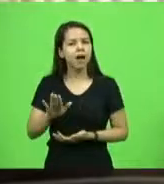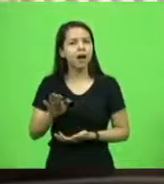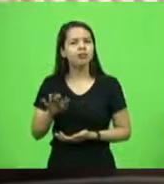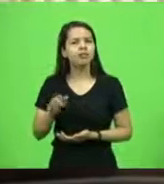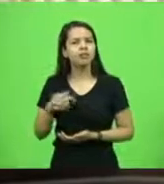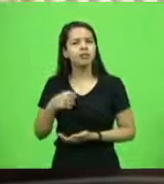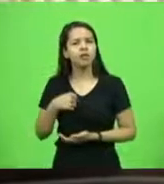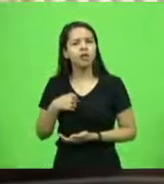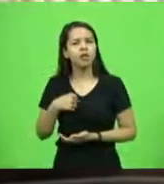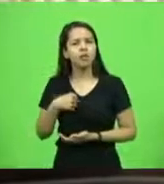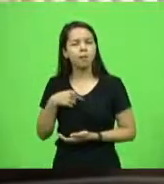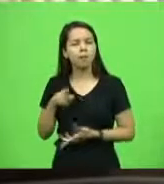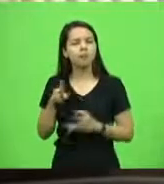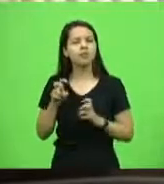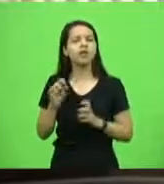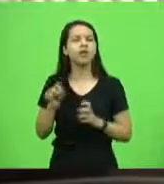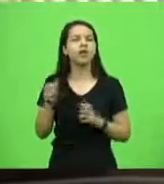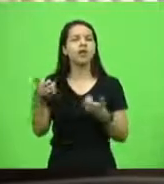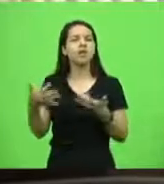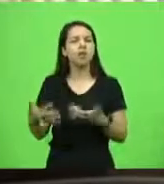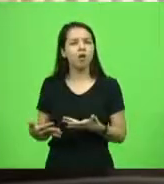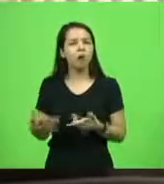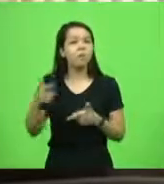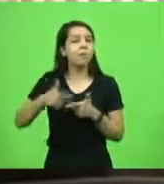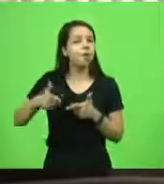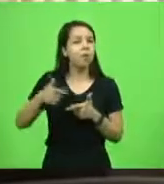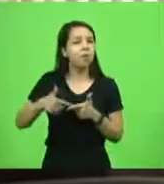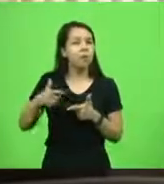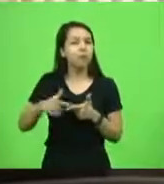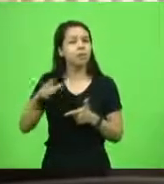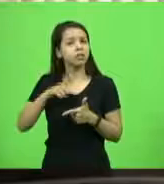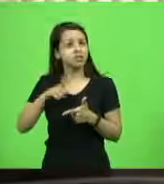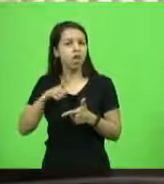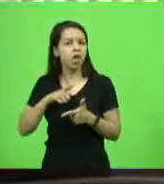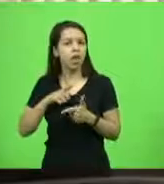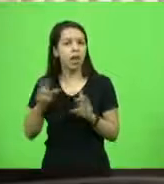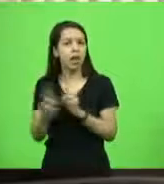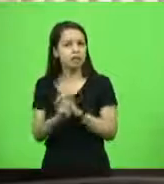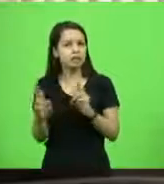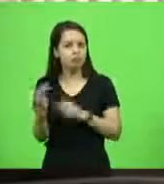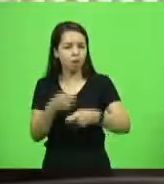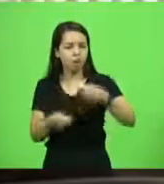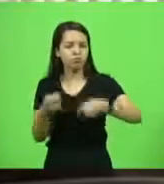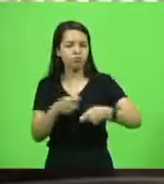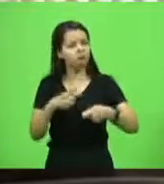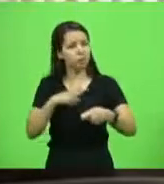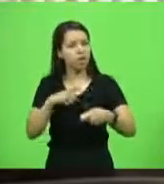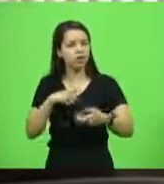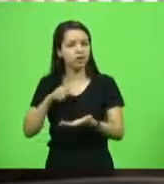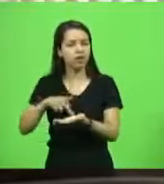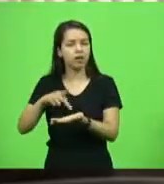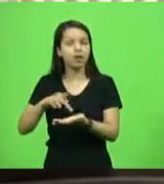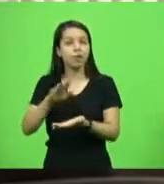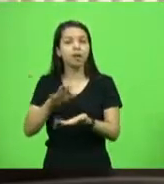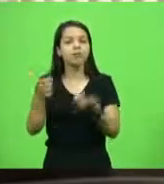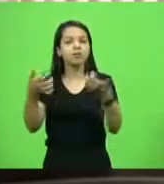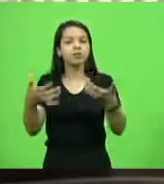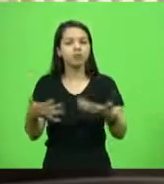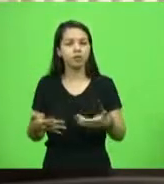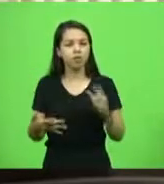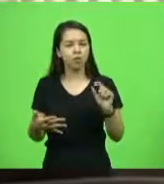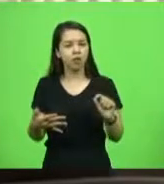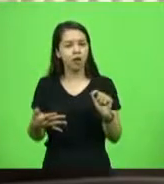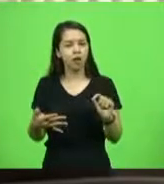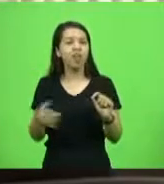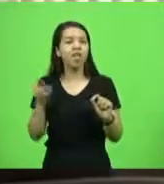que esse tipo de problema existe em relações comerciais, claro, só que ele diz o seguinte, ele coloca que não